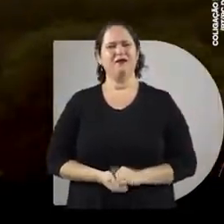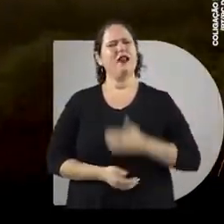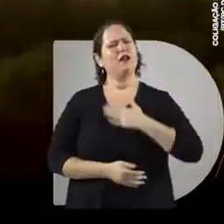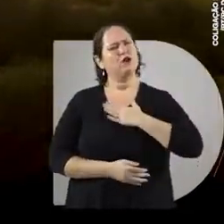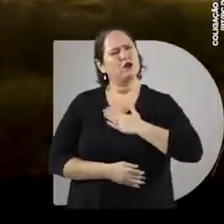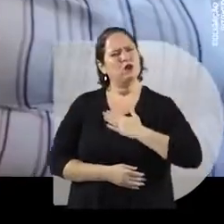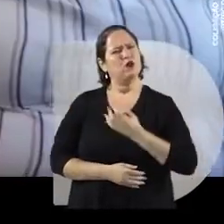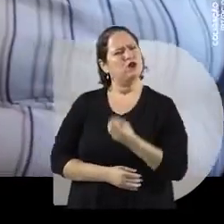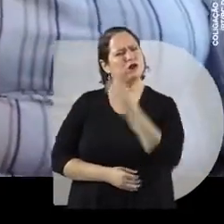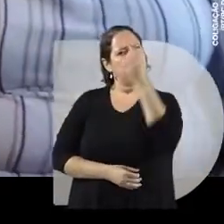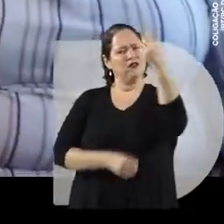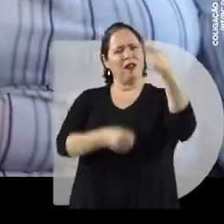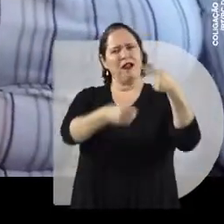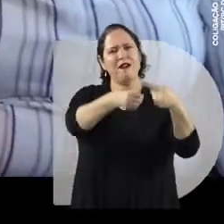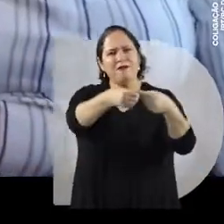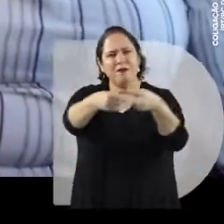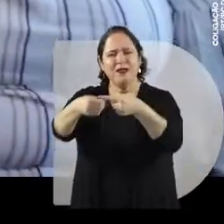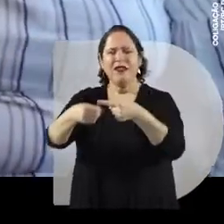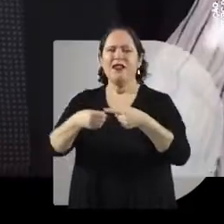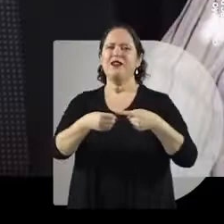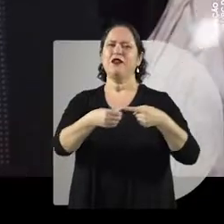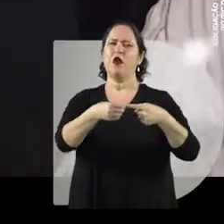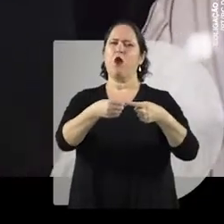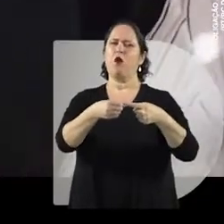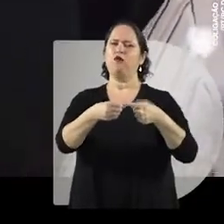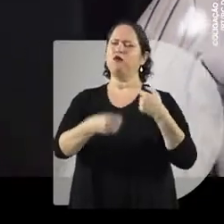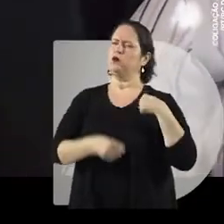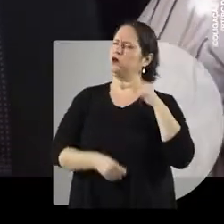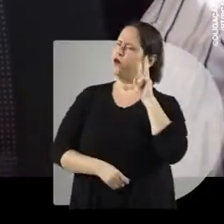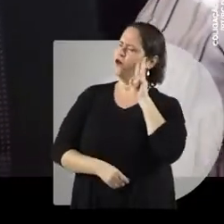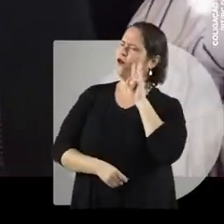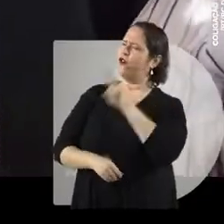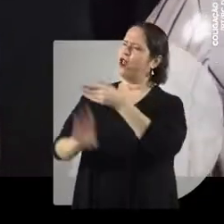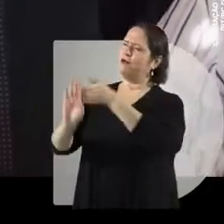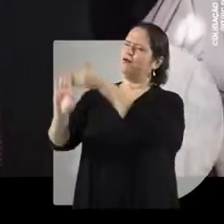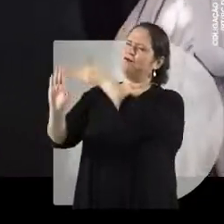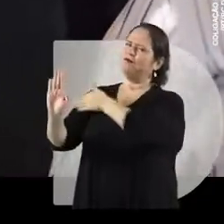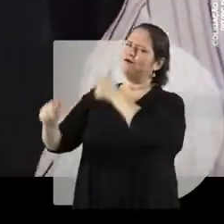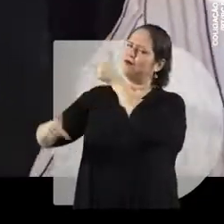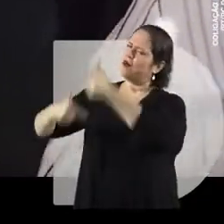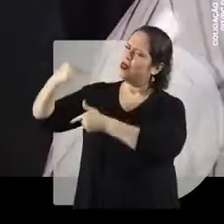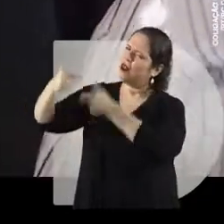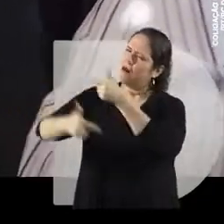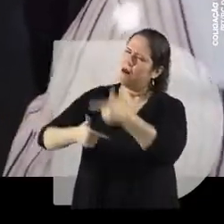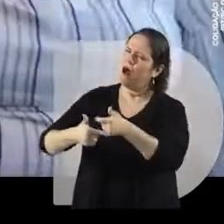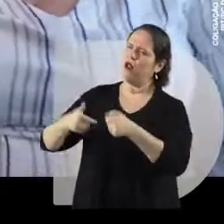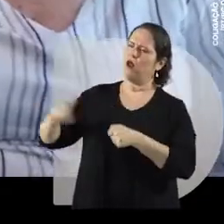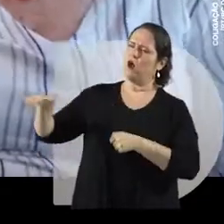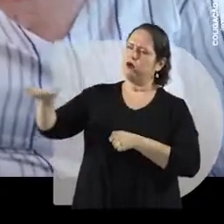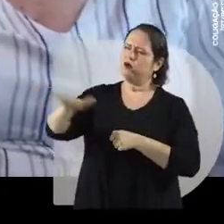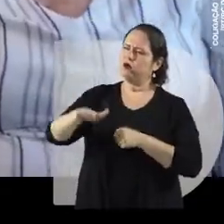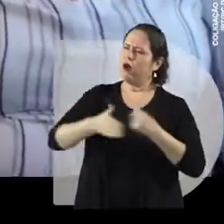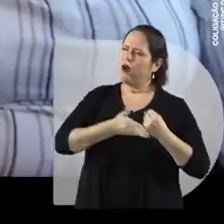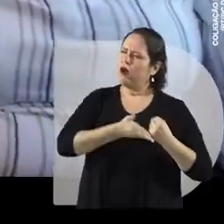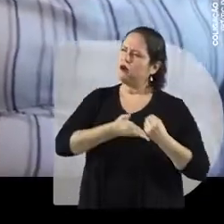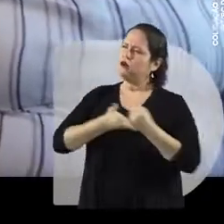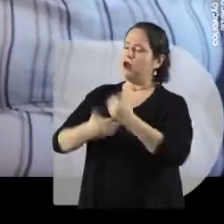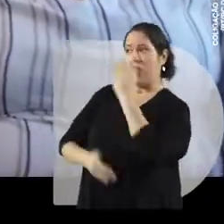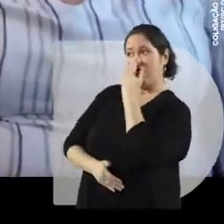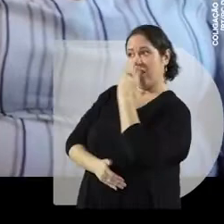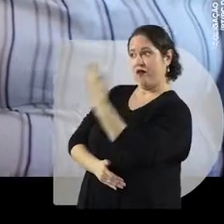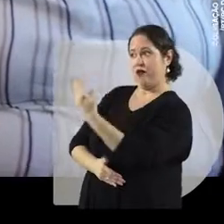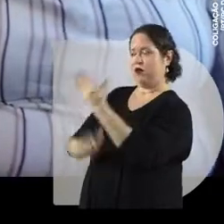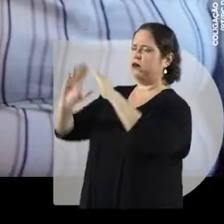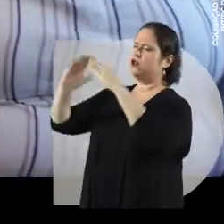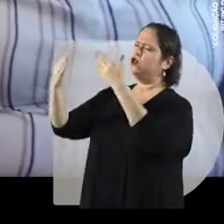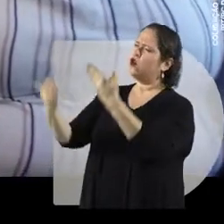Teres essas viagens pro interior, eu gosto demais, porque primeiro a gente vê aquilo que a gente fez, aquilo que a gente construiu. A gente passar na frente de uma escola como